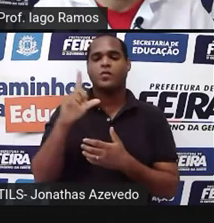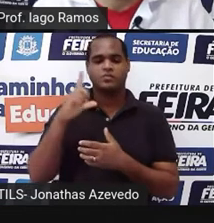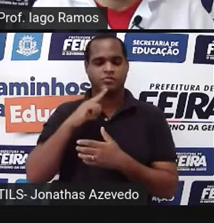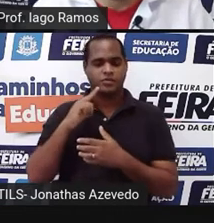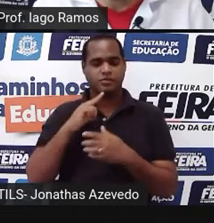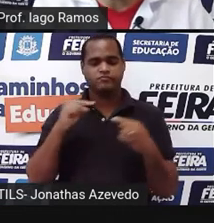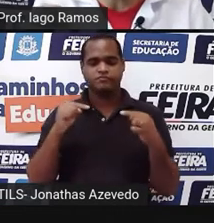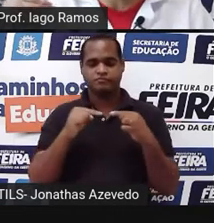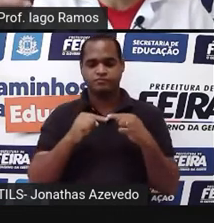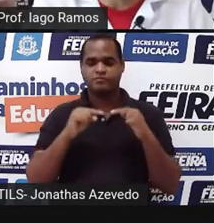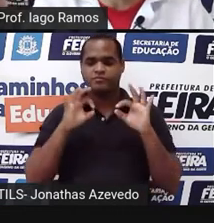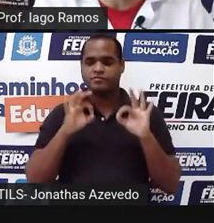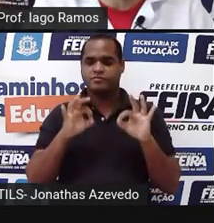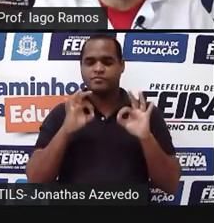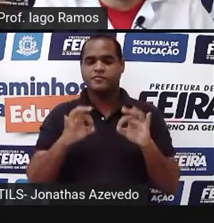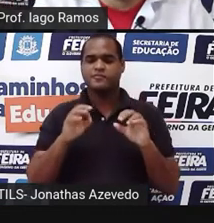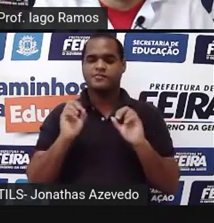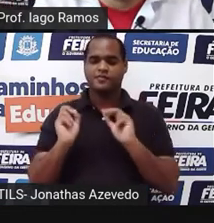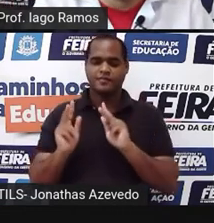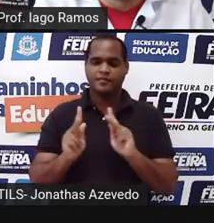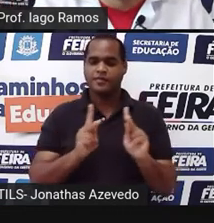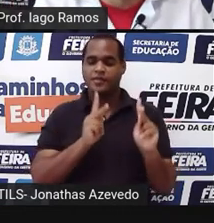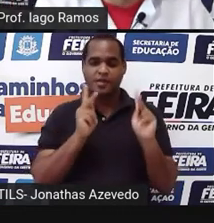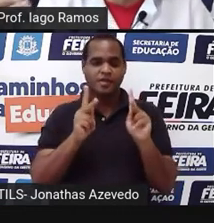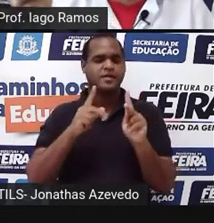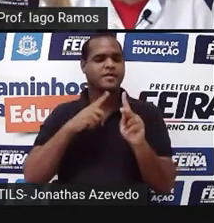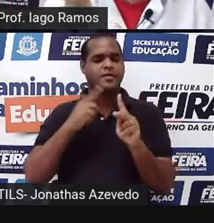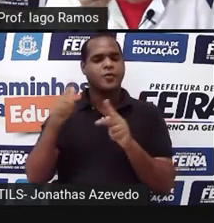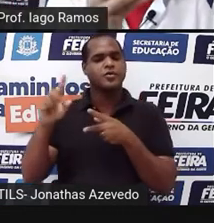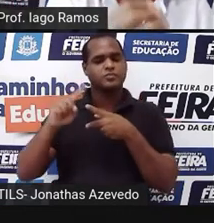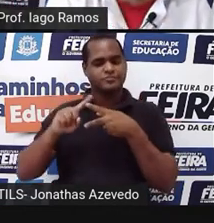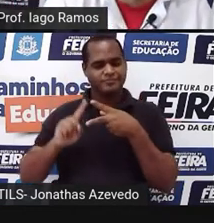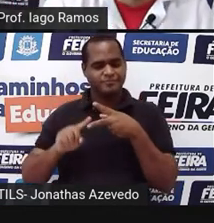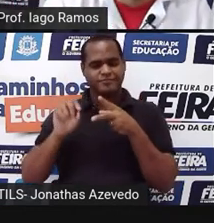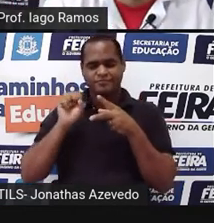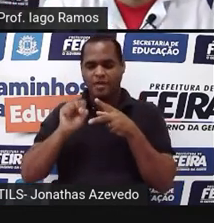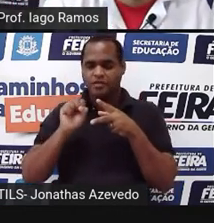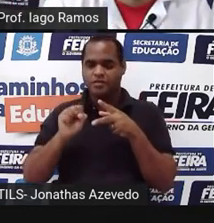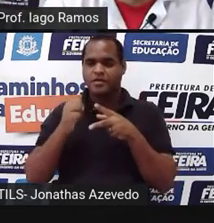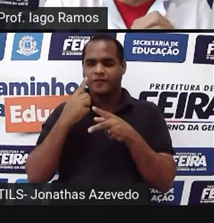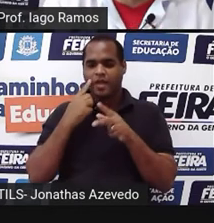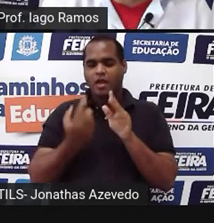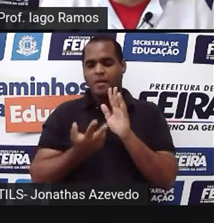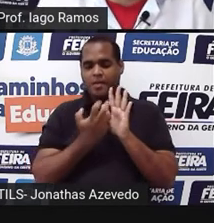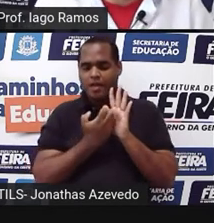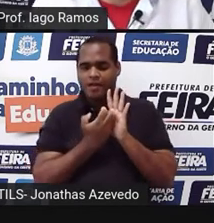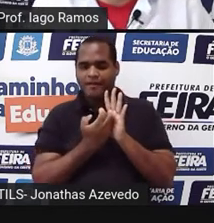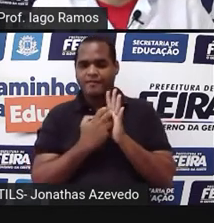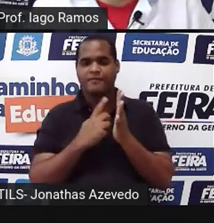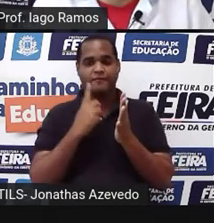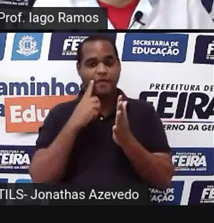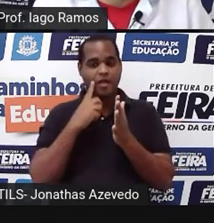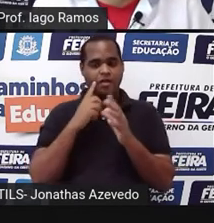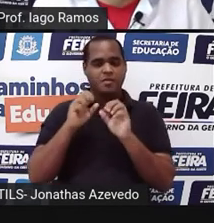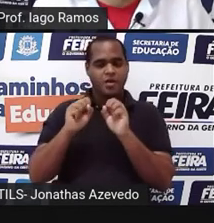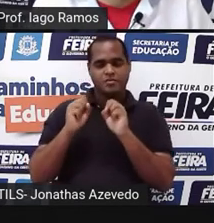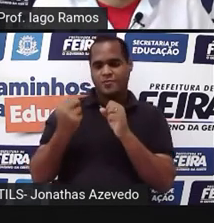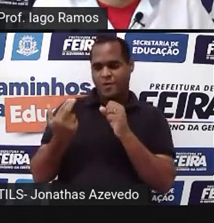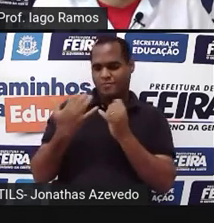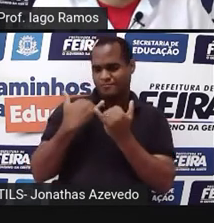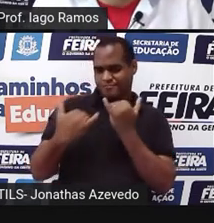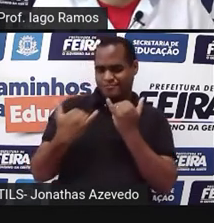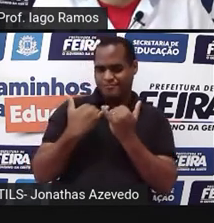condições, tem outras formas de eu olhar e ver se os triângulos são semelhantes.